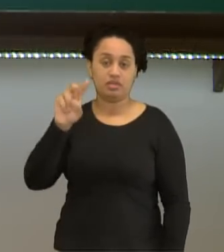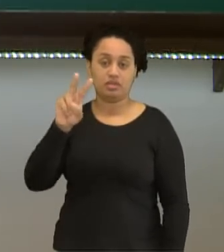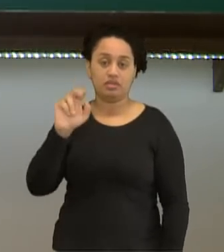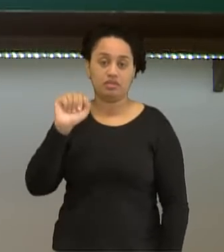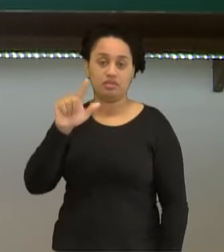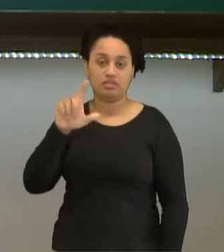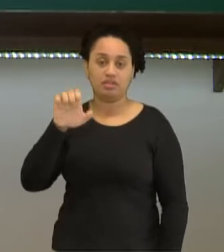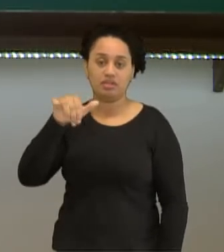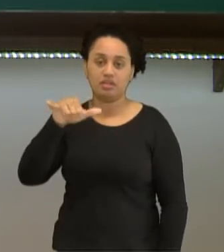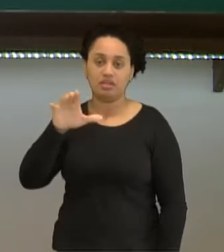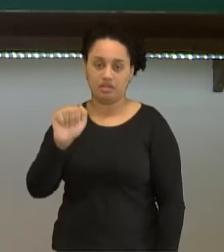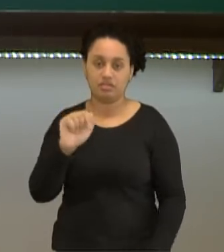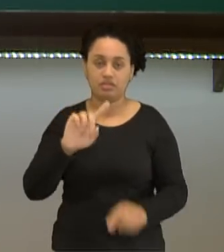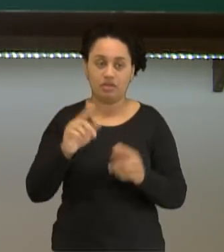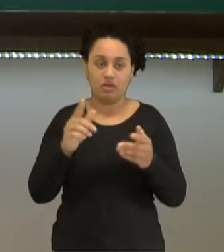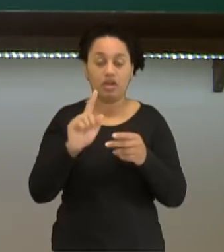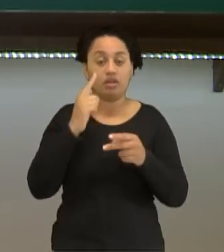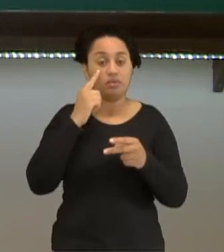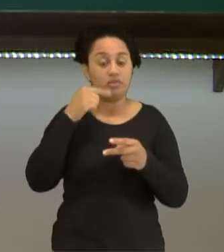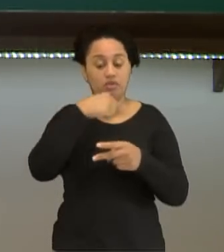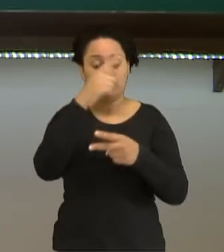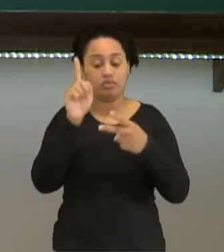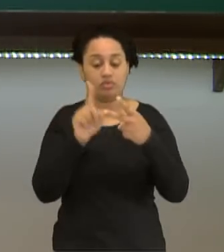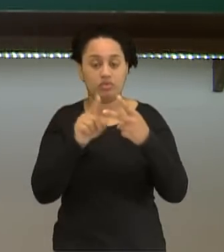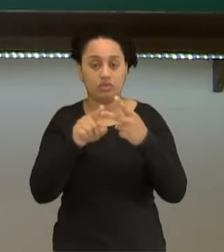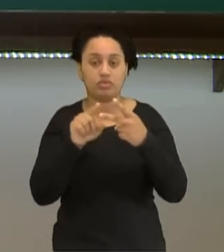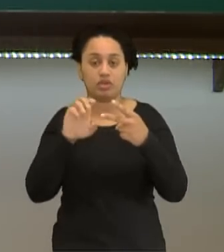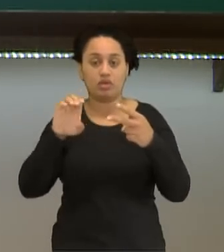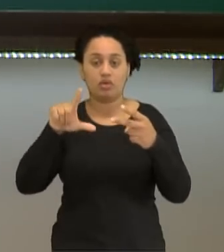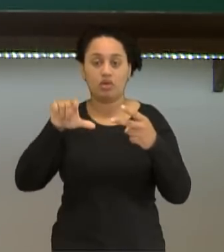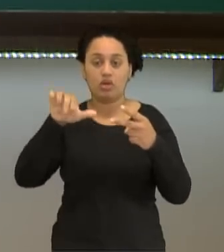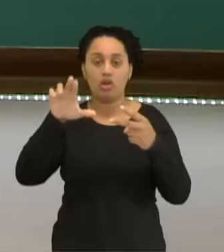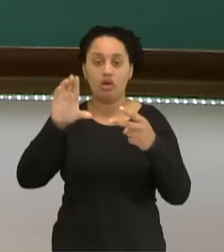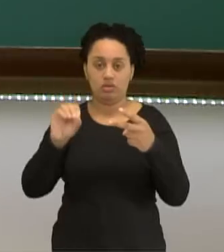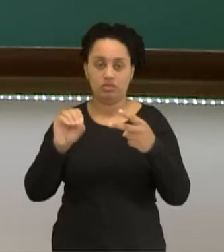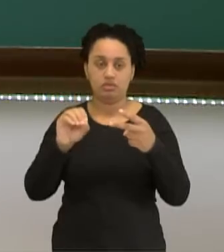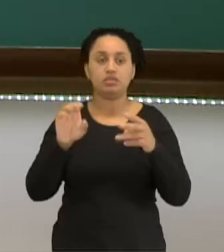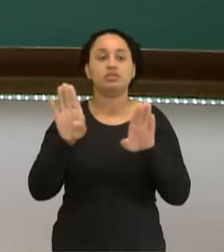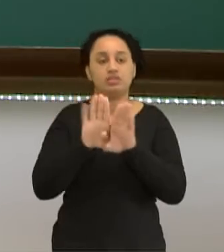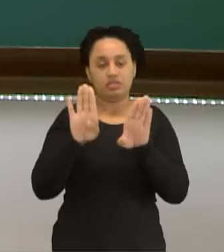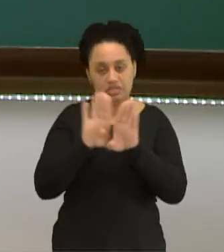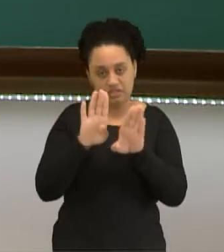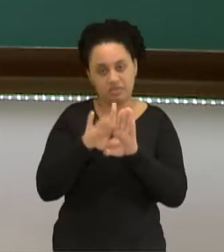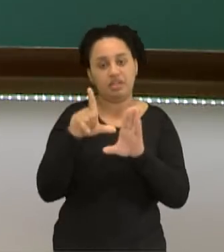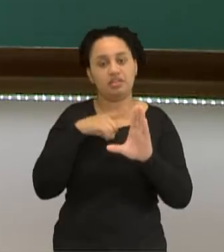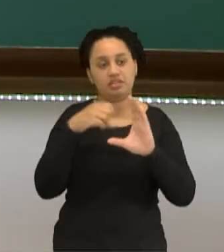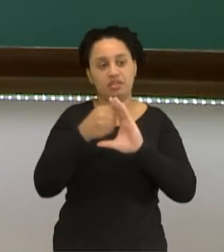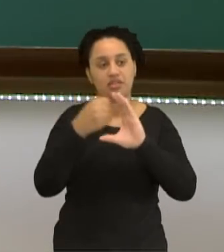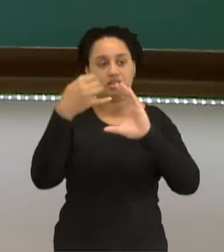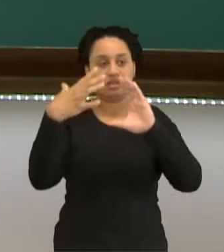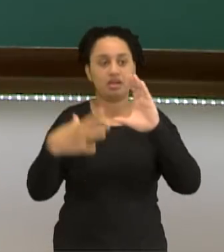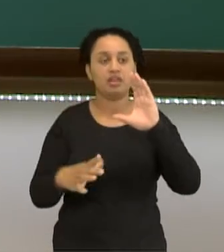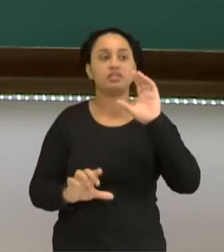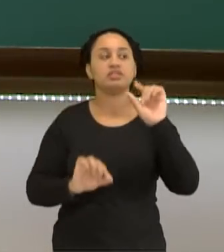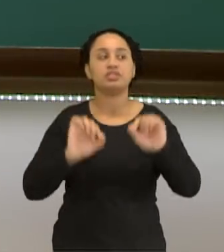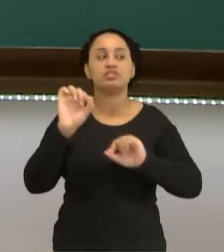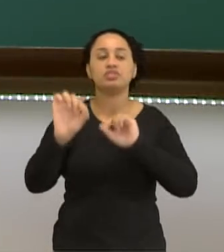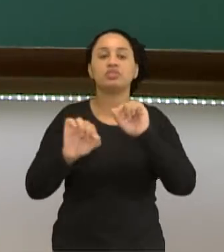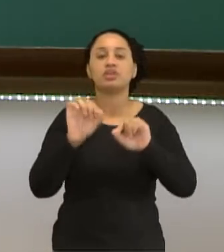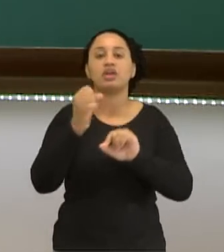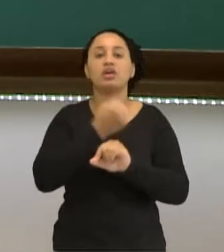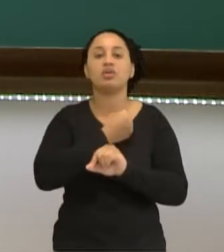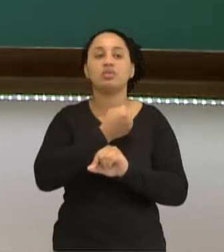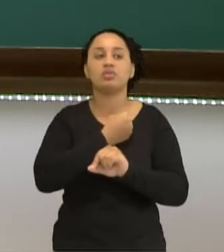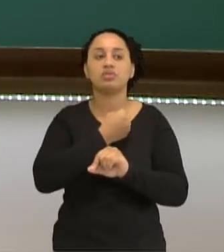Então, vamos passar para o próximo elemento. Elemento cloro. Também tem as suas particularidades. Entre eles, número atômico 17.